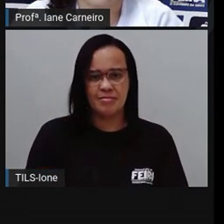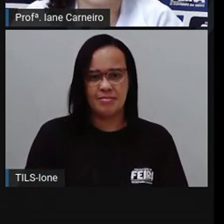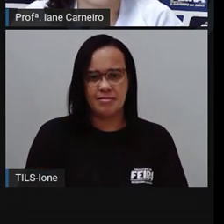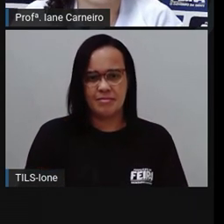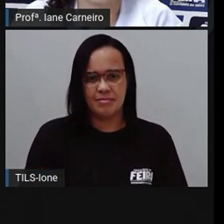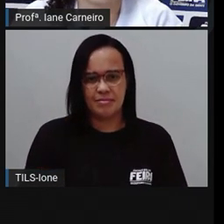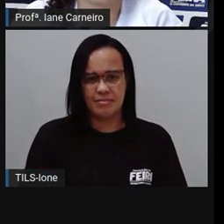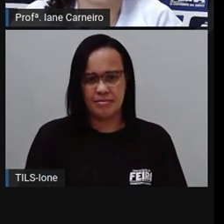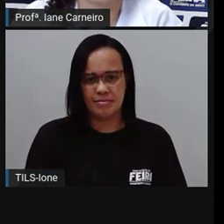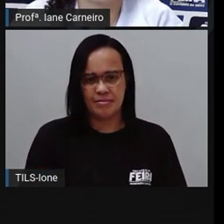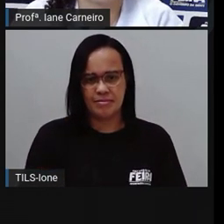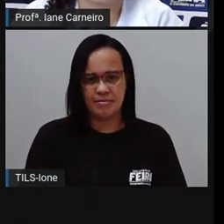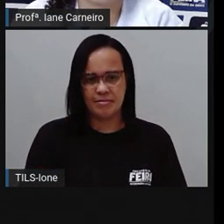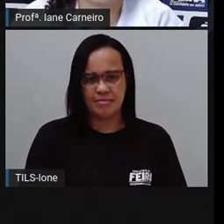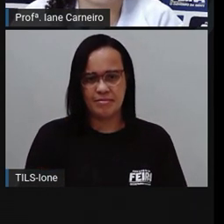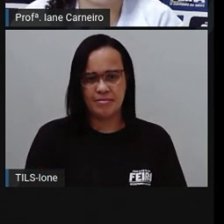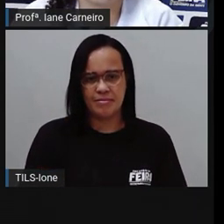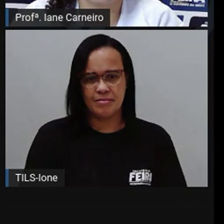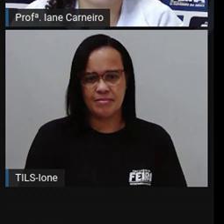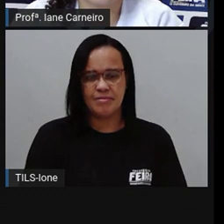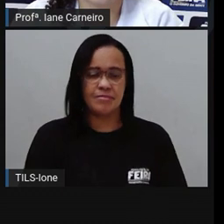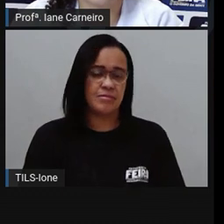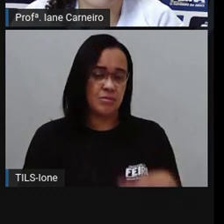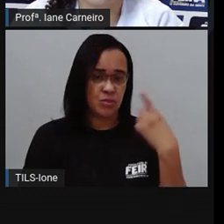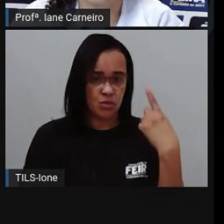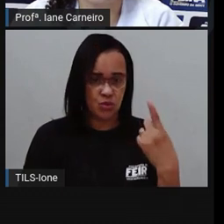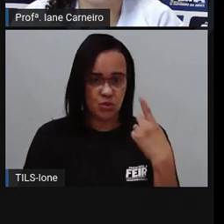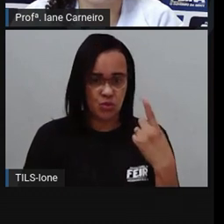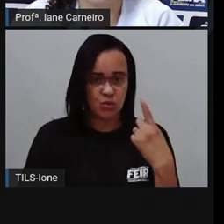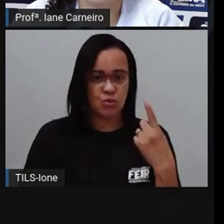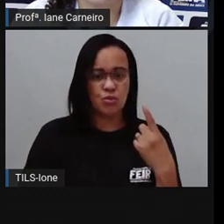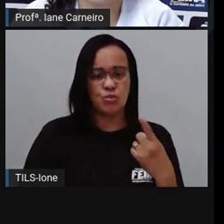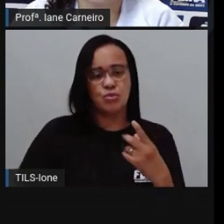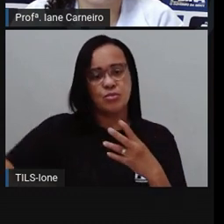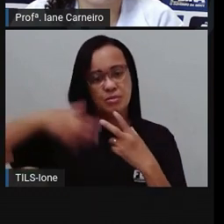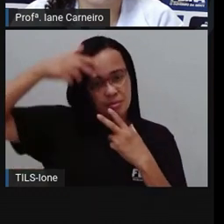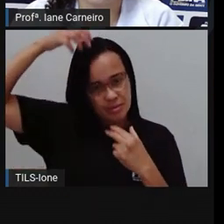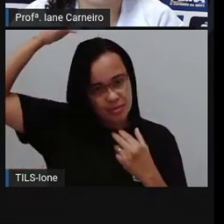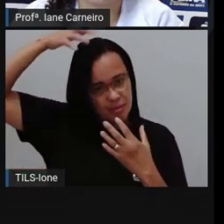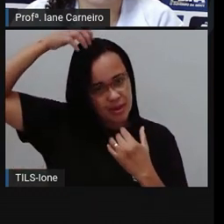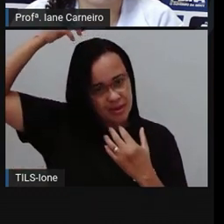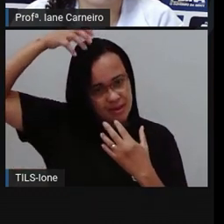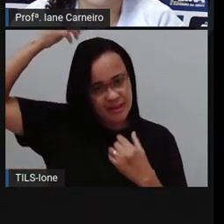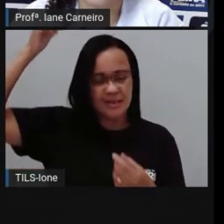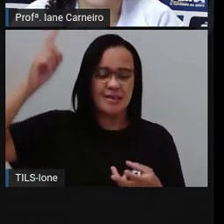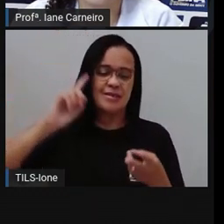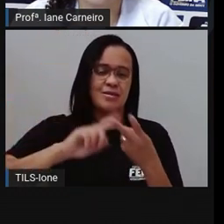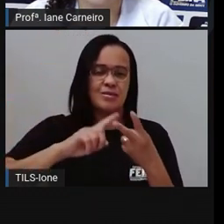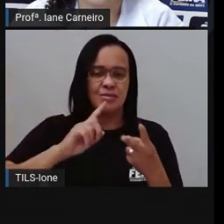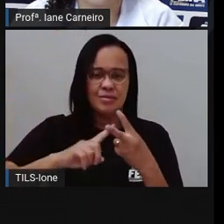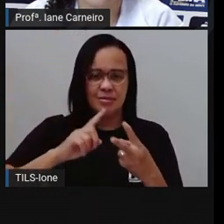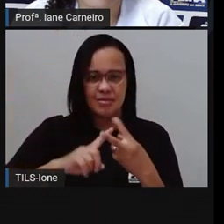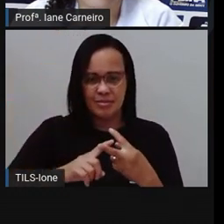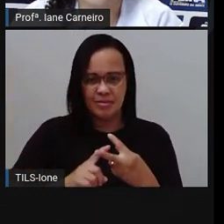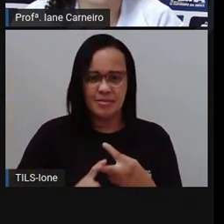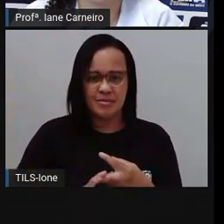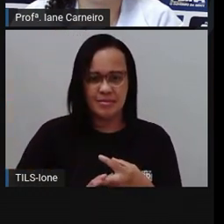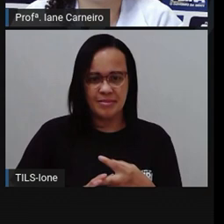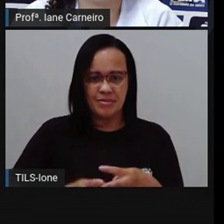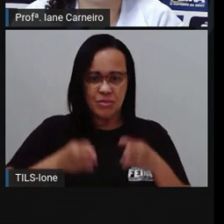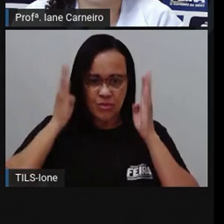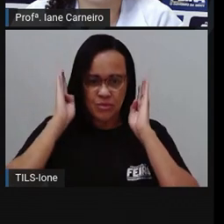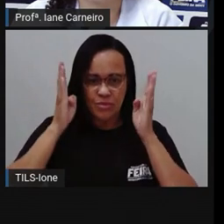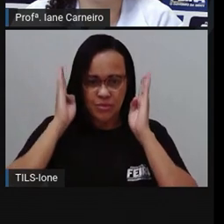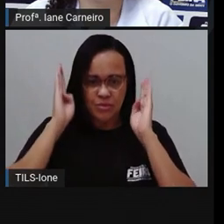Ó, tá aqui eles. Um, vamos contar, ó, um, dois, três, quatro,